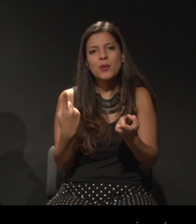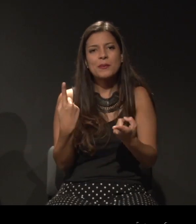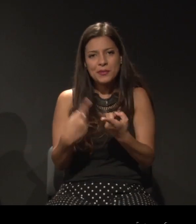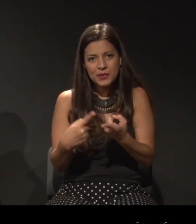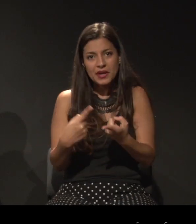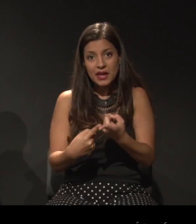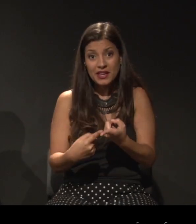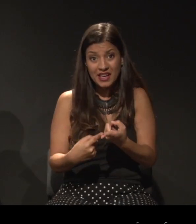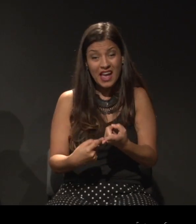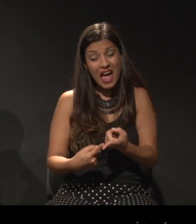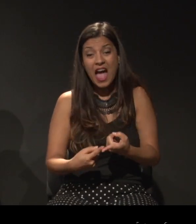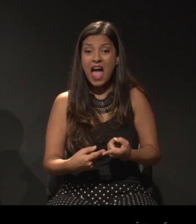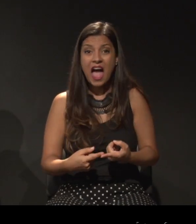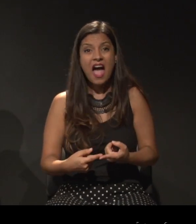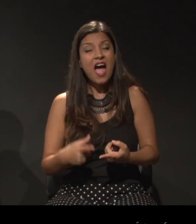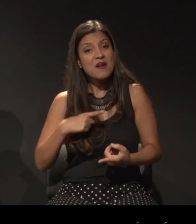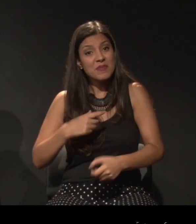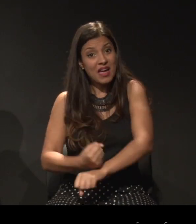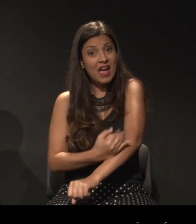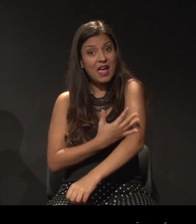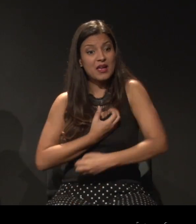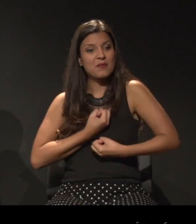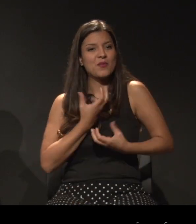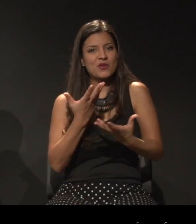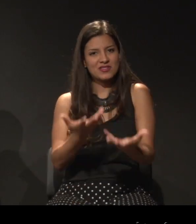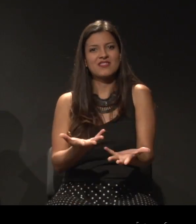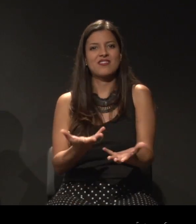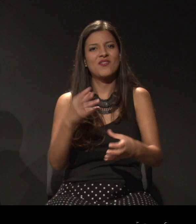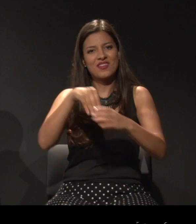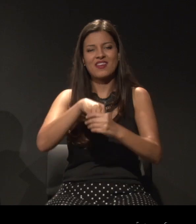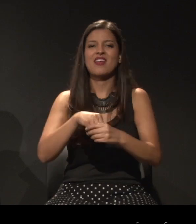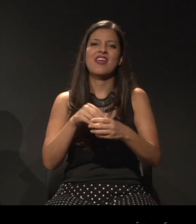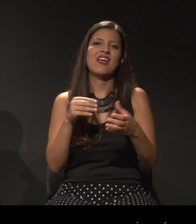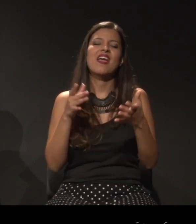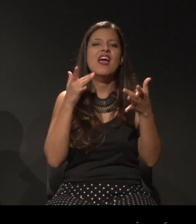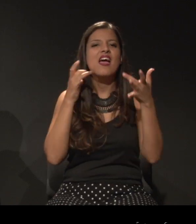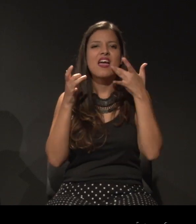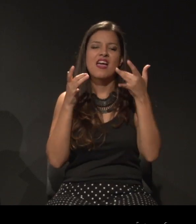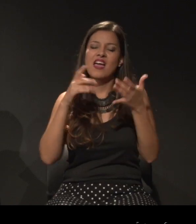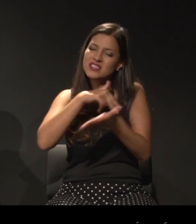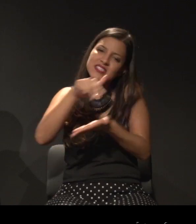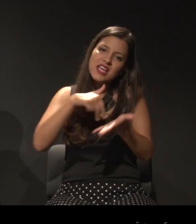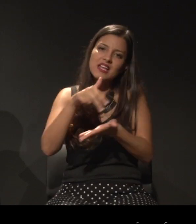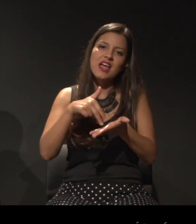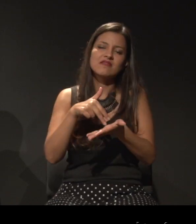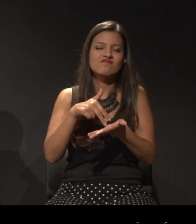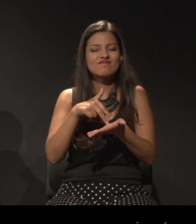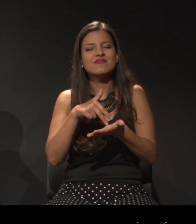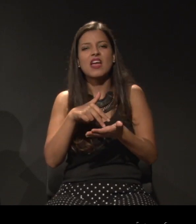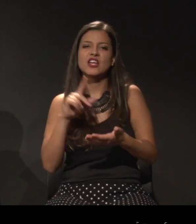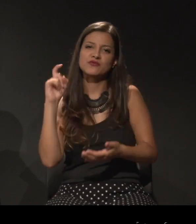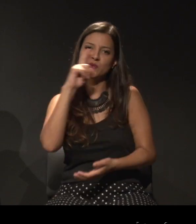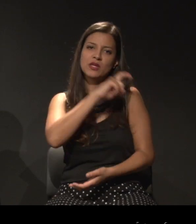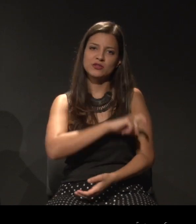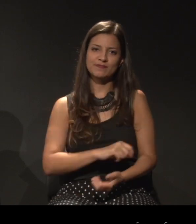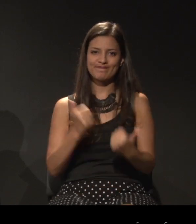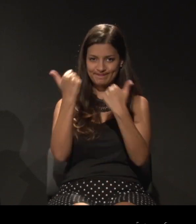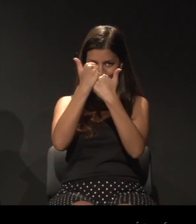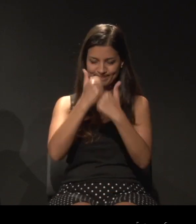para mim, traduzir ainda as minhas emoções exacerbadas na cena ainda é uma dificuldade.